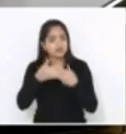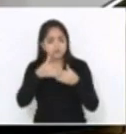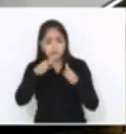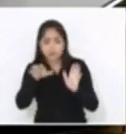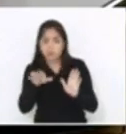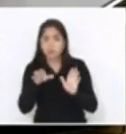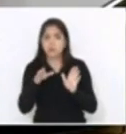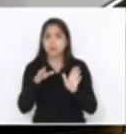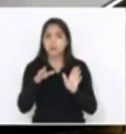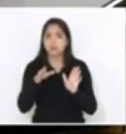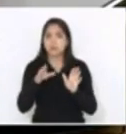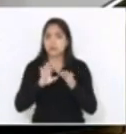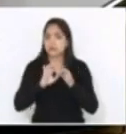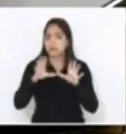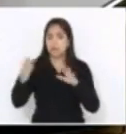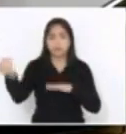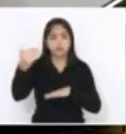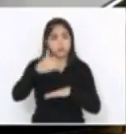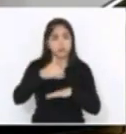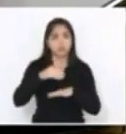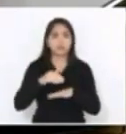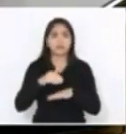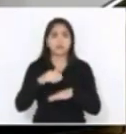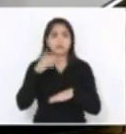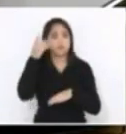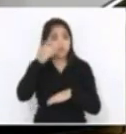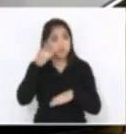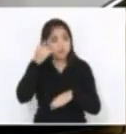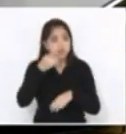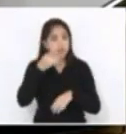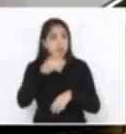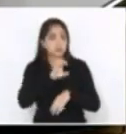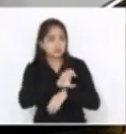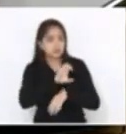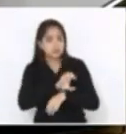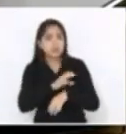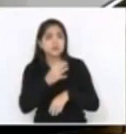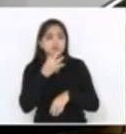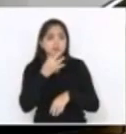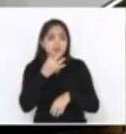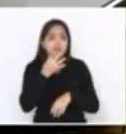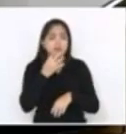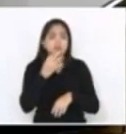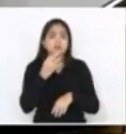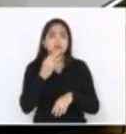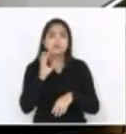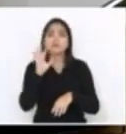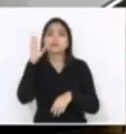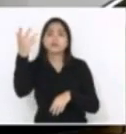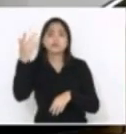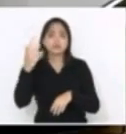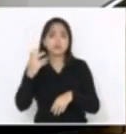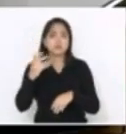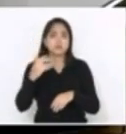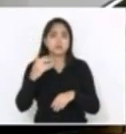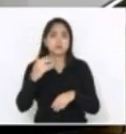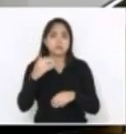Certamente que um deputado conhece muito mais a realidade que muitos secretários regionais hoje, dentro das suas secretarias.